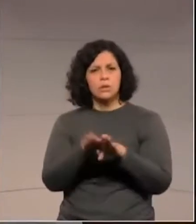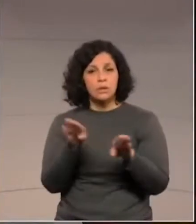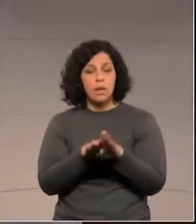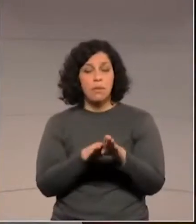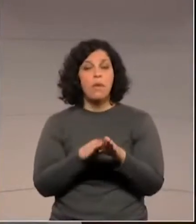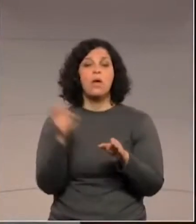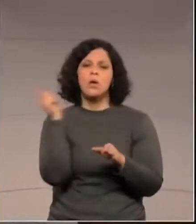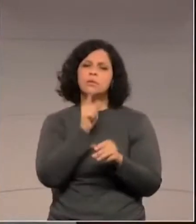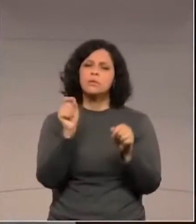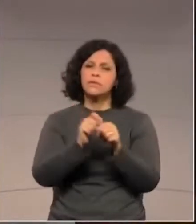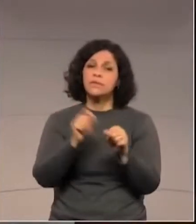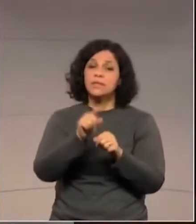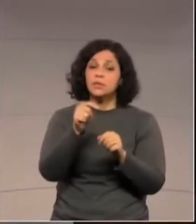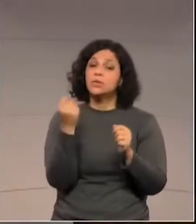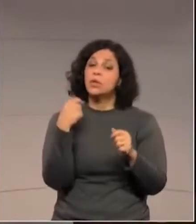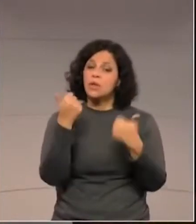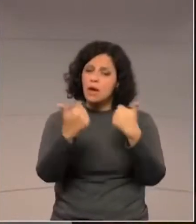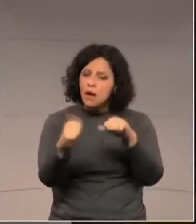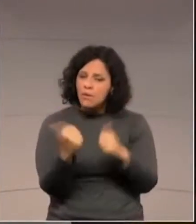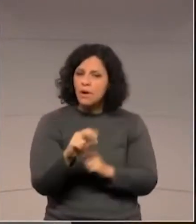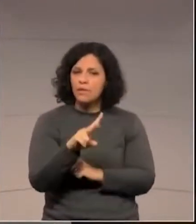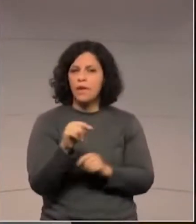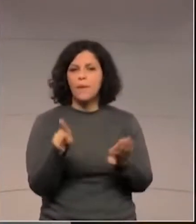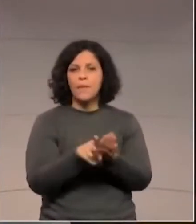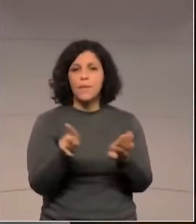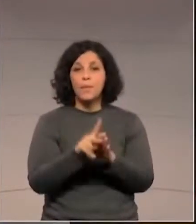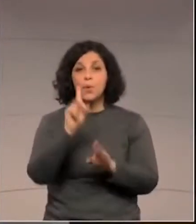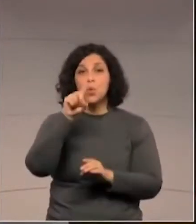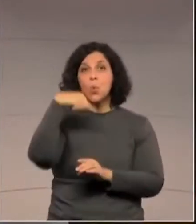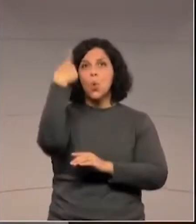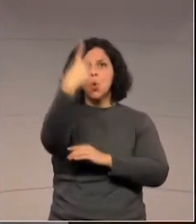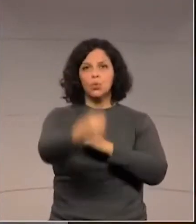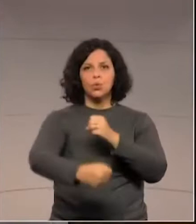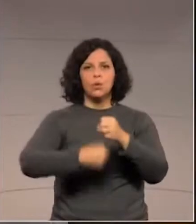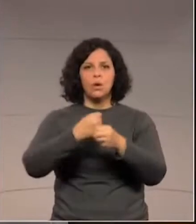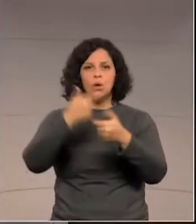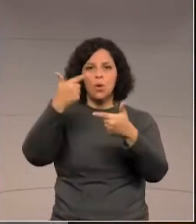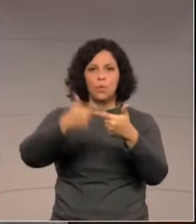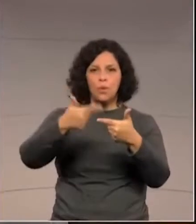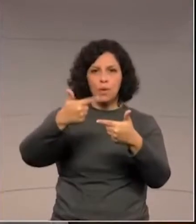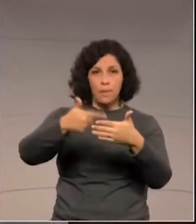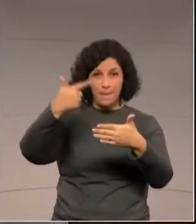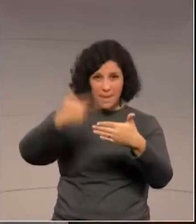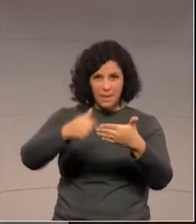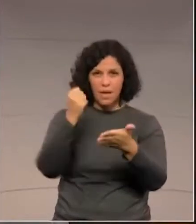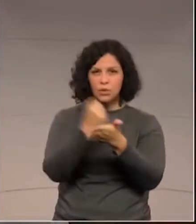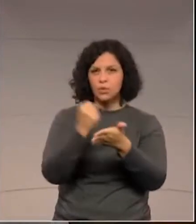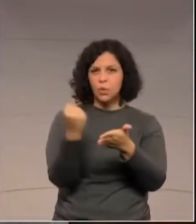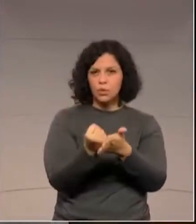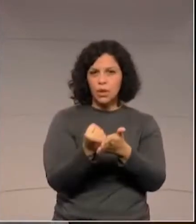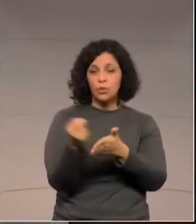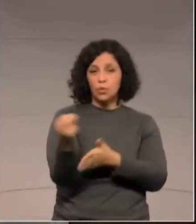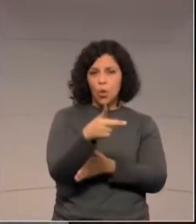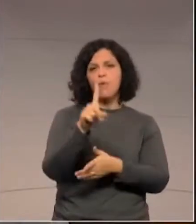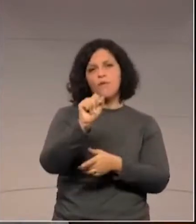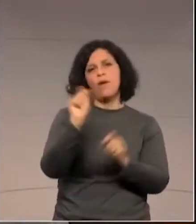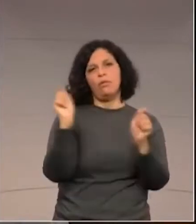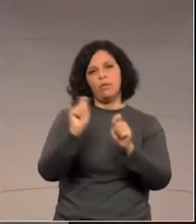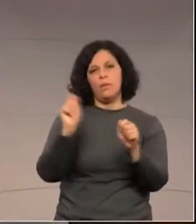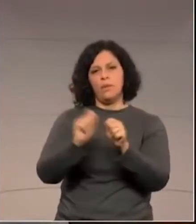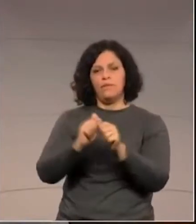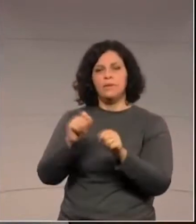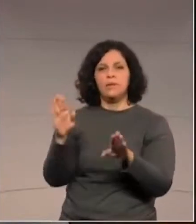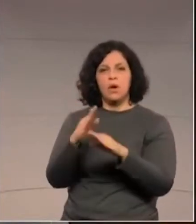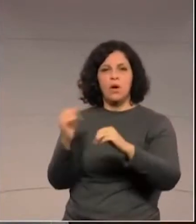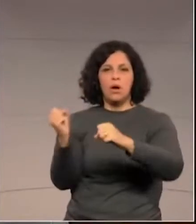viabilidade será analisada no escopo do próximo contrato de concessão, assinado